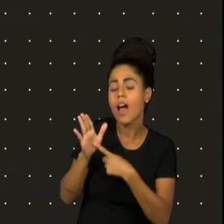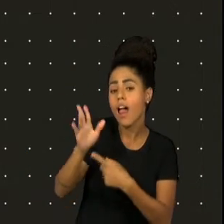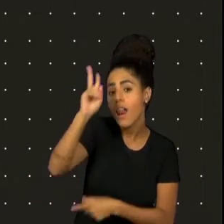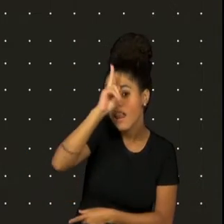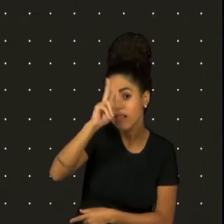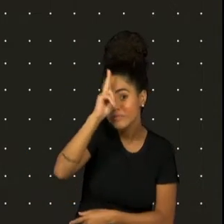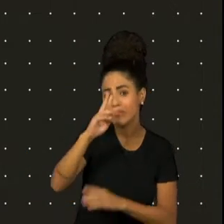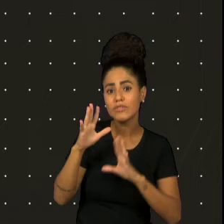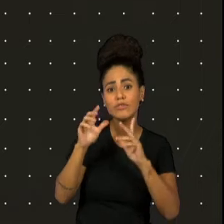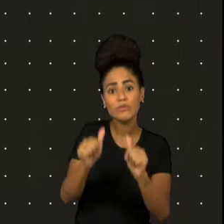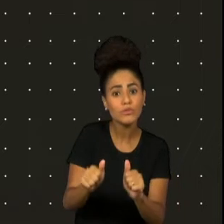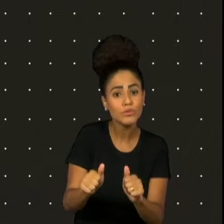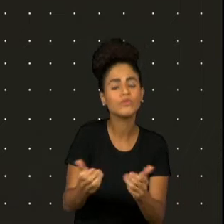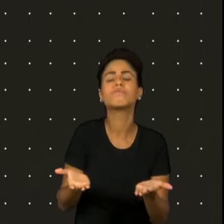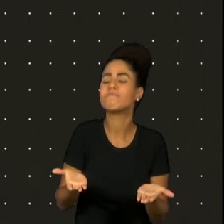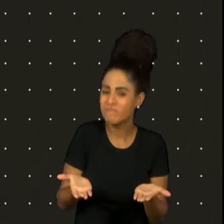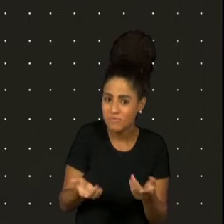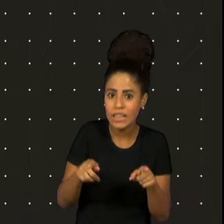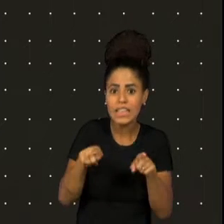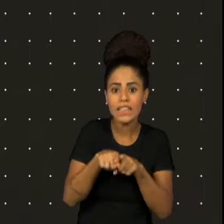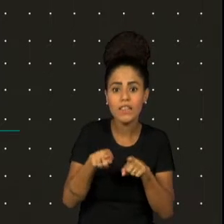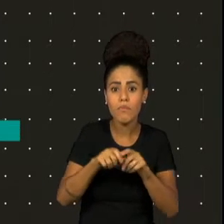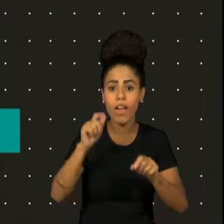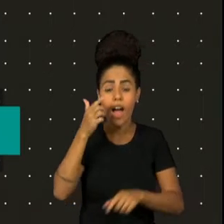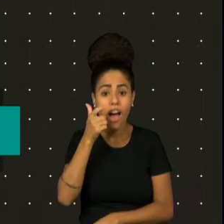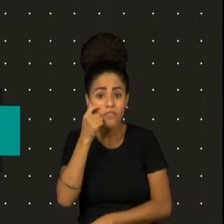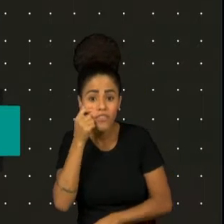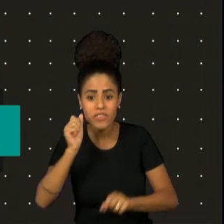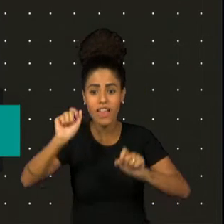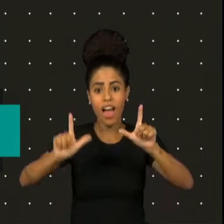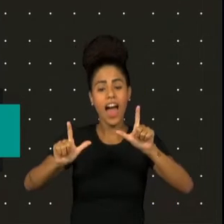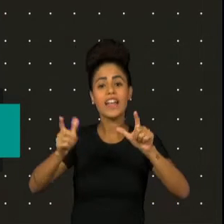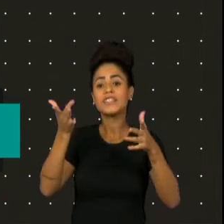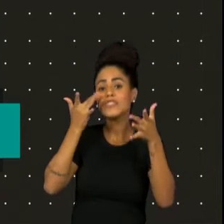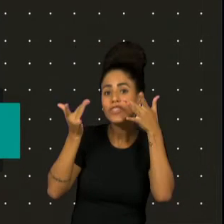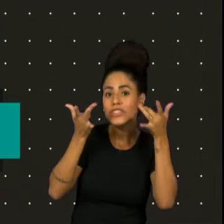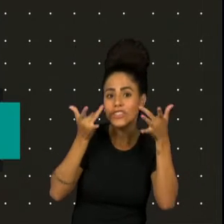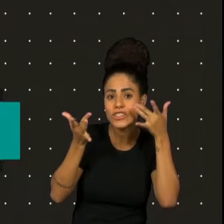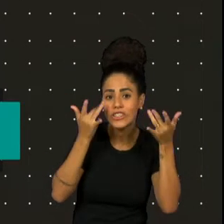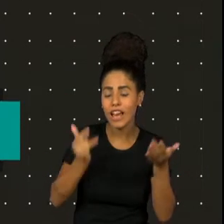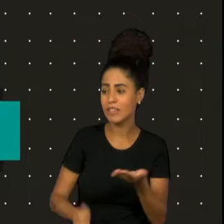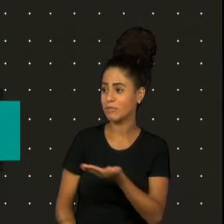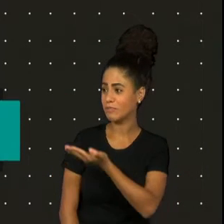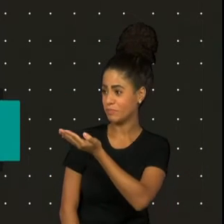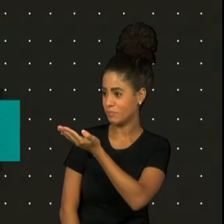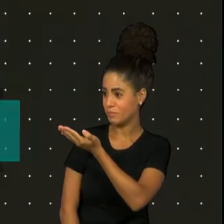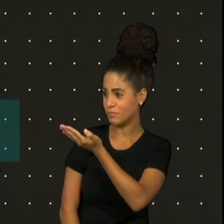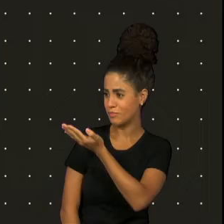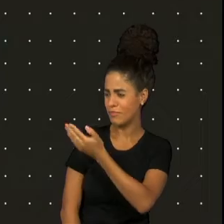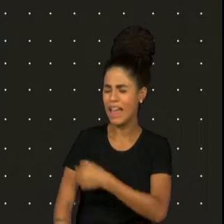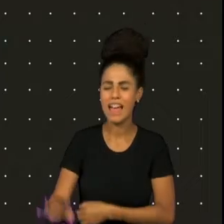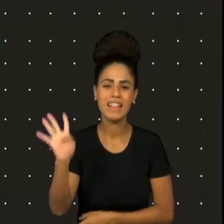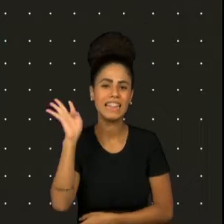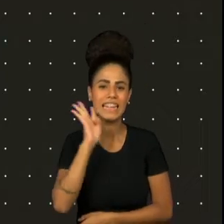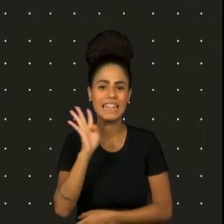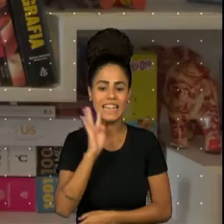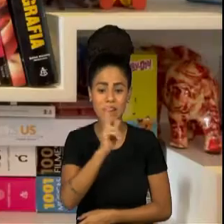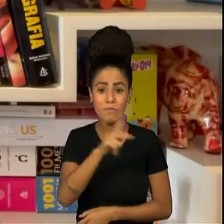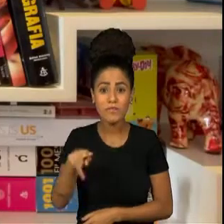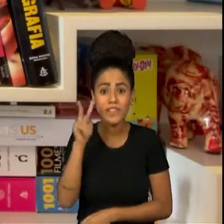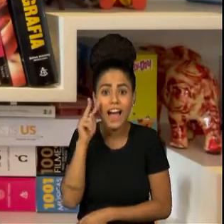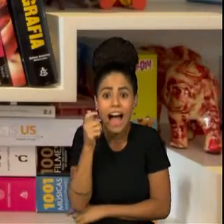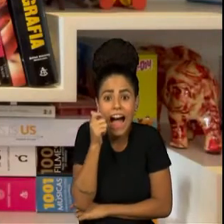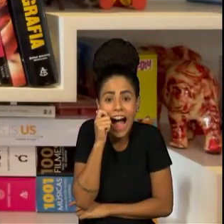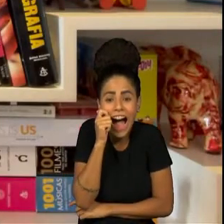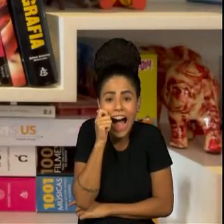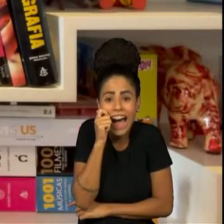de ter aula com você e te assistir no teatro, como, por exemplo, nos Pequenos Burgueses. Então, era muito legal ver a professora em ação